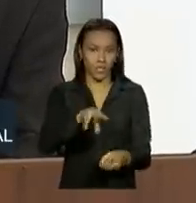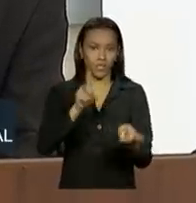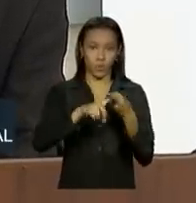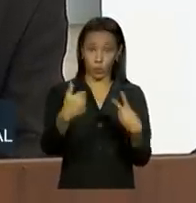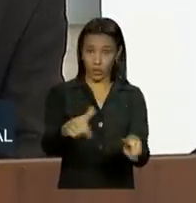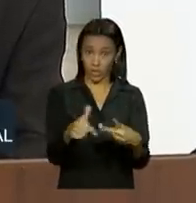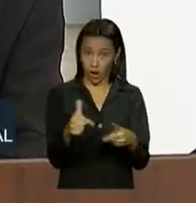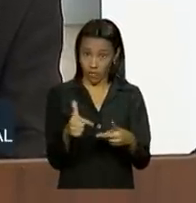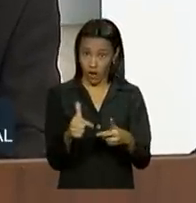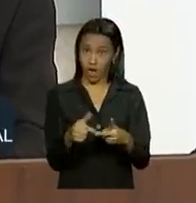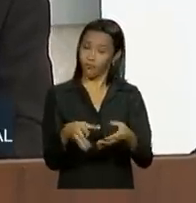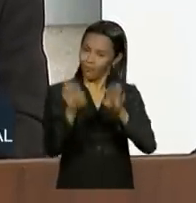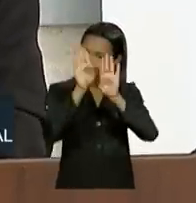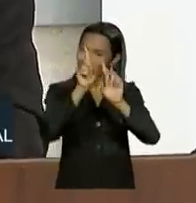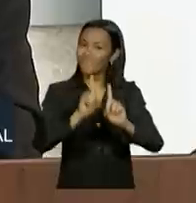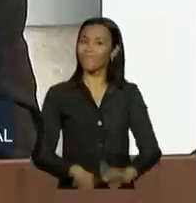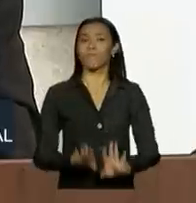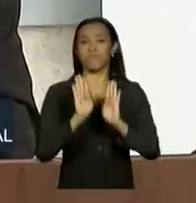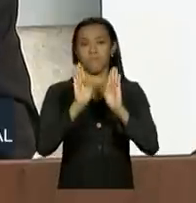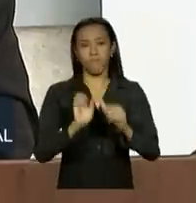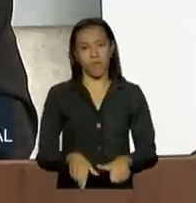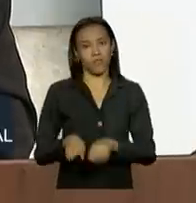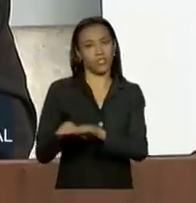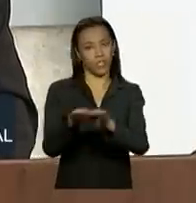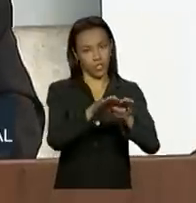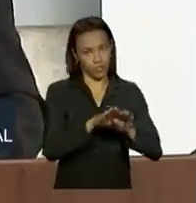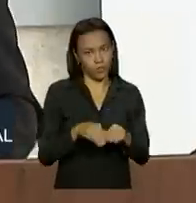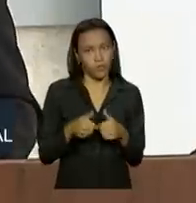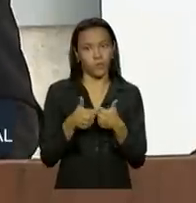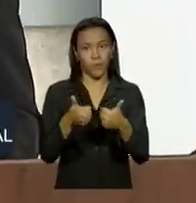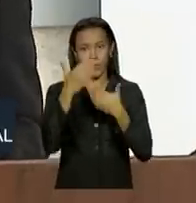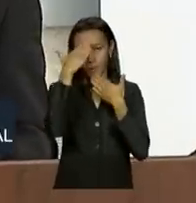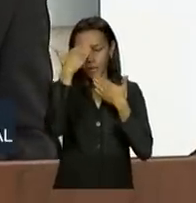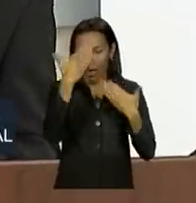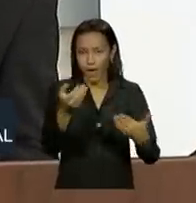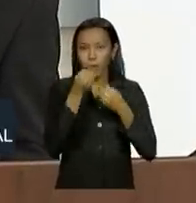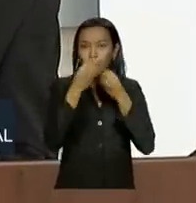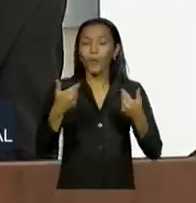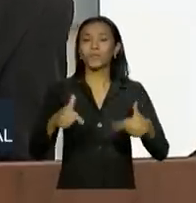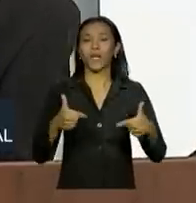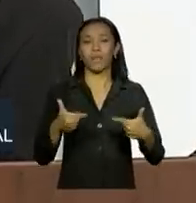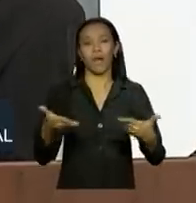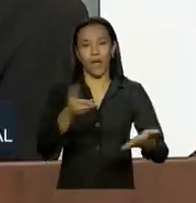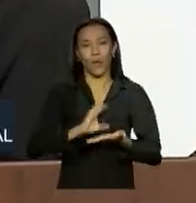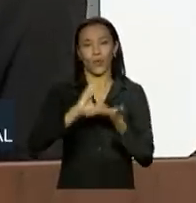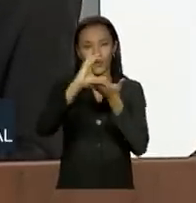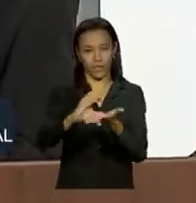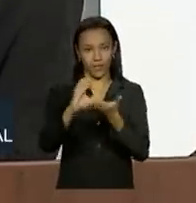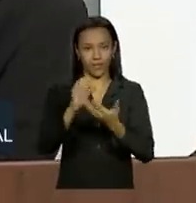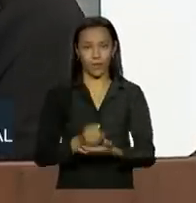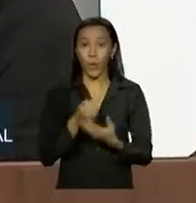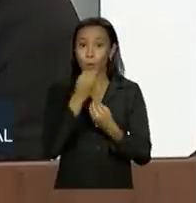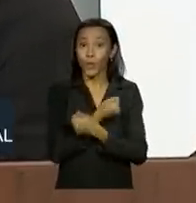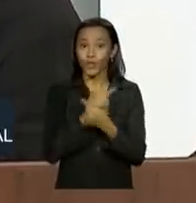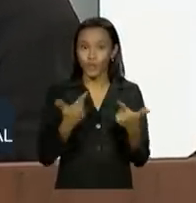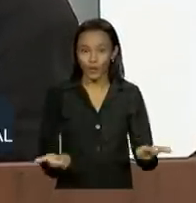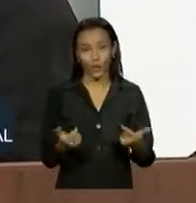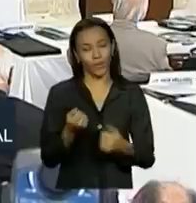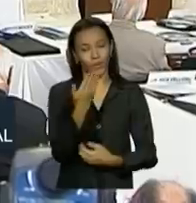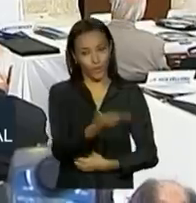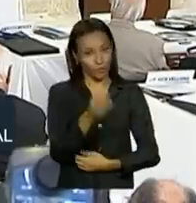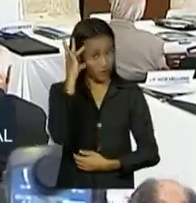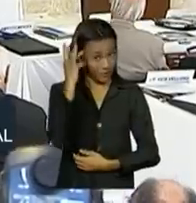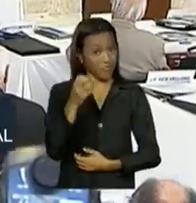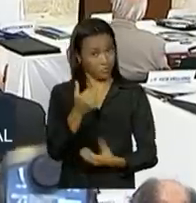o trabalho com dignidade e com qualidade. Obrigado, bom trabalho ao Conselho e boa sorte, Presidenta